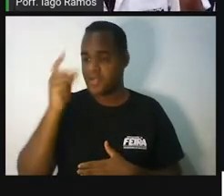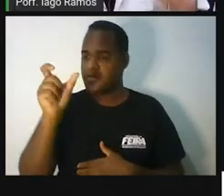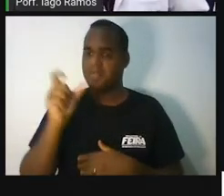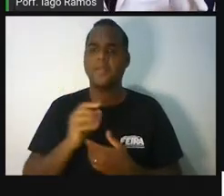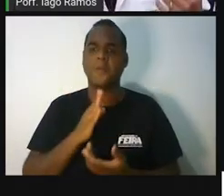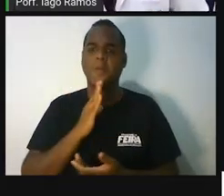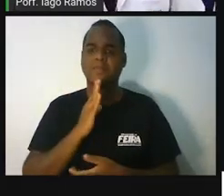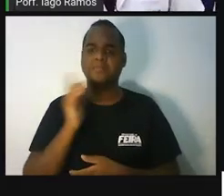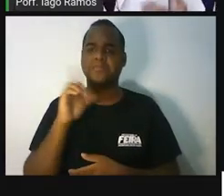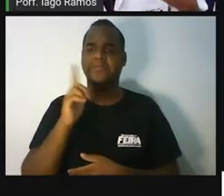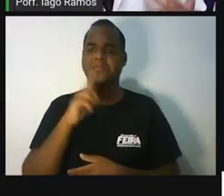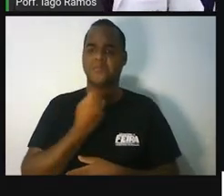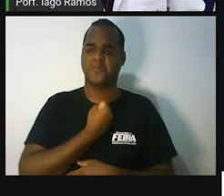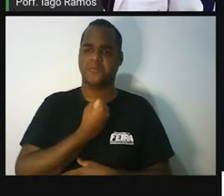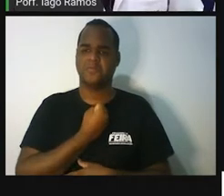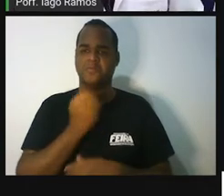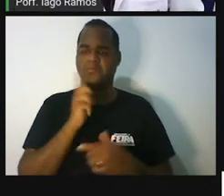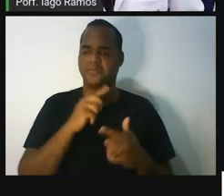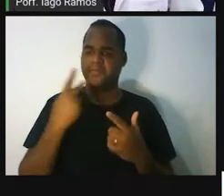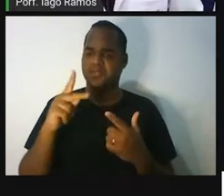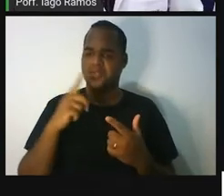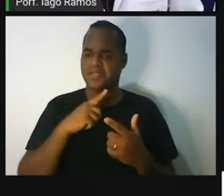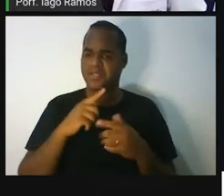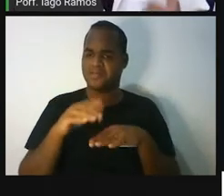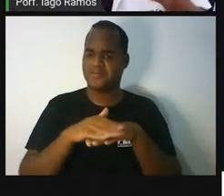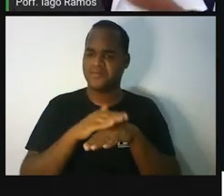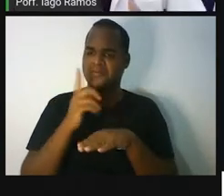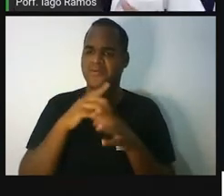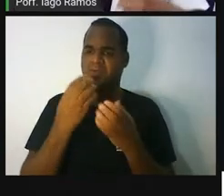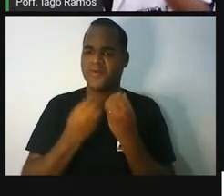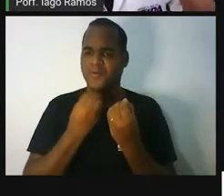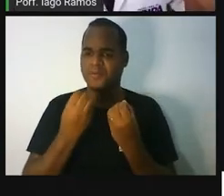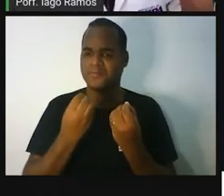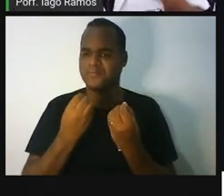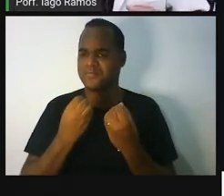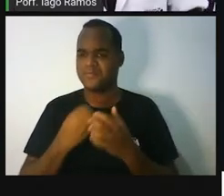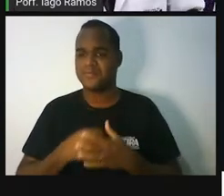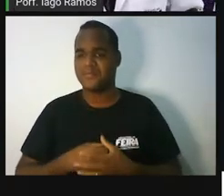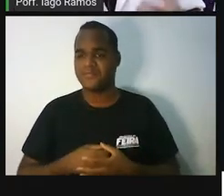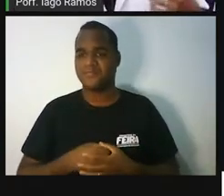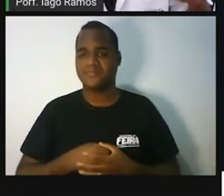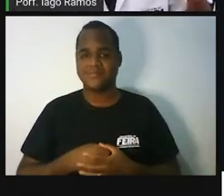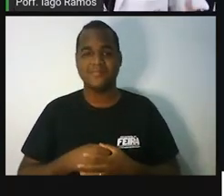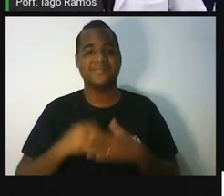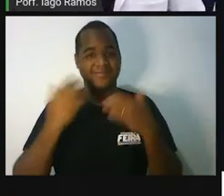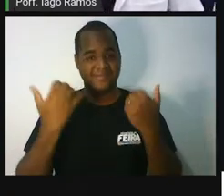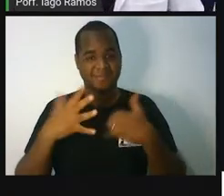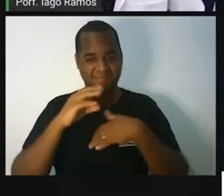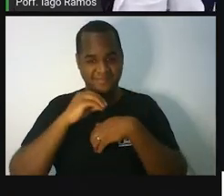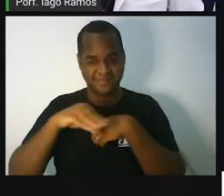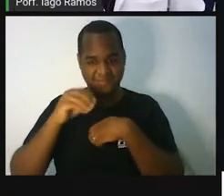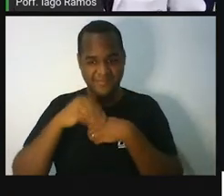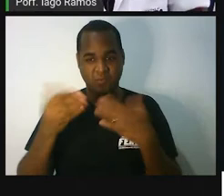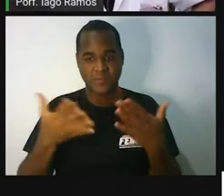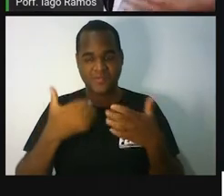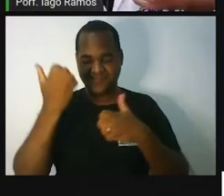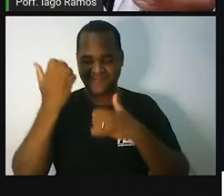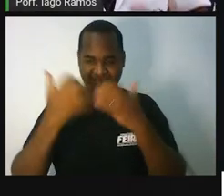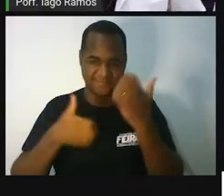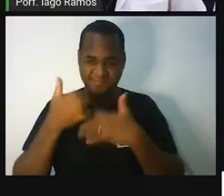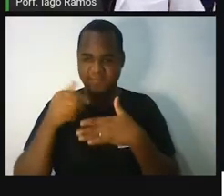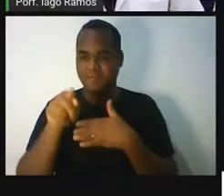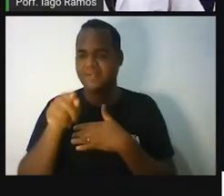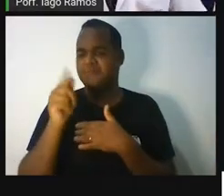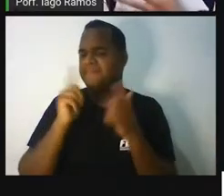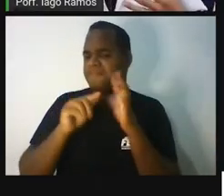partir do número que ela calça, do número do calçado dela? Bom, eu vou trazer isso para a aula. Você